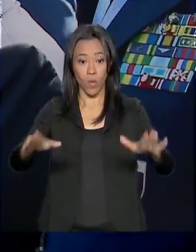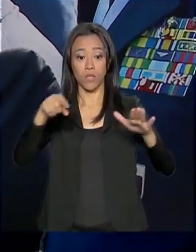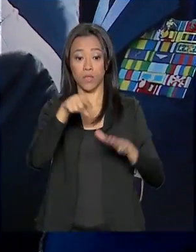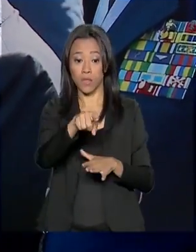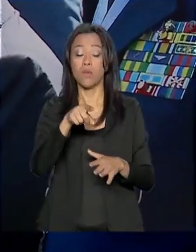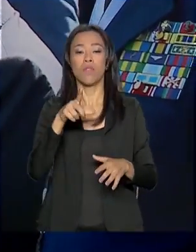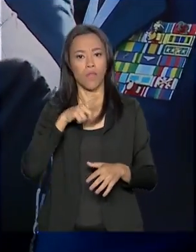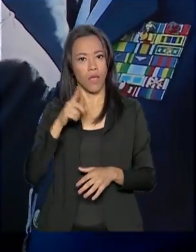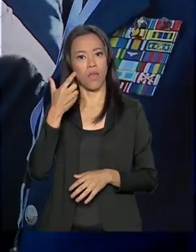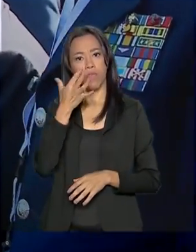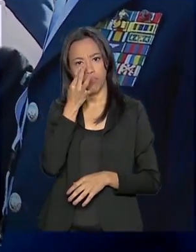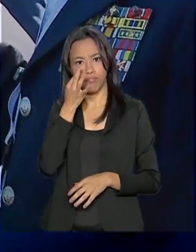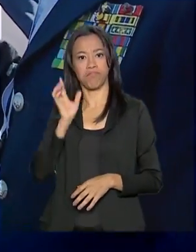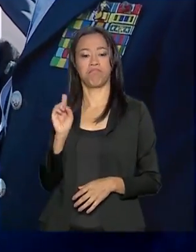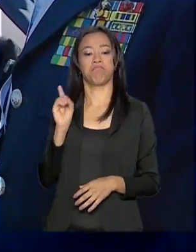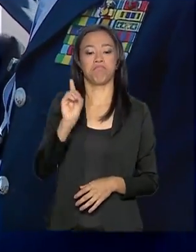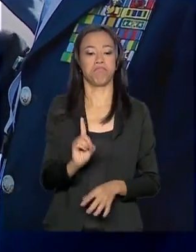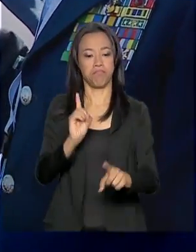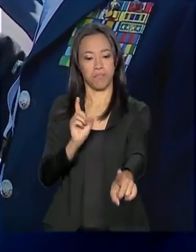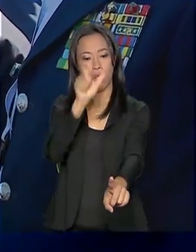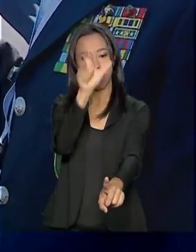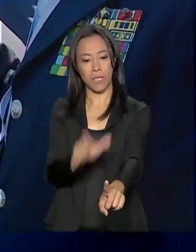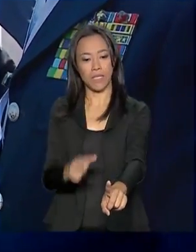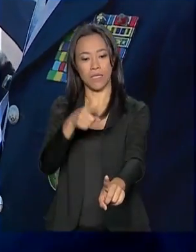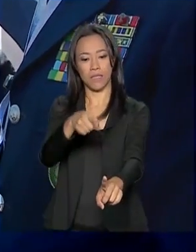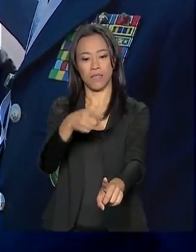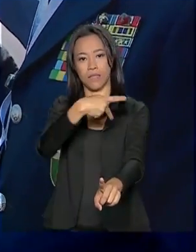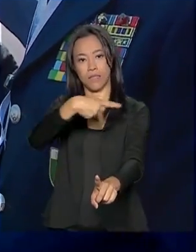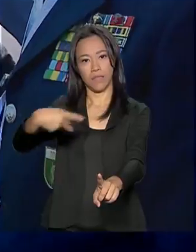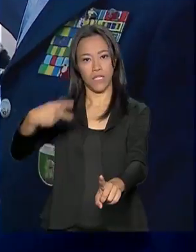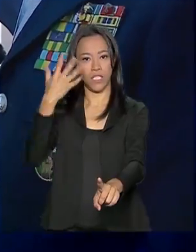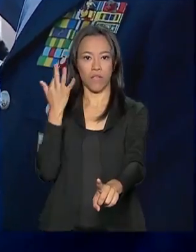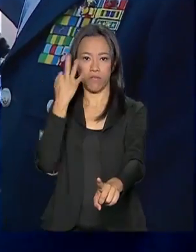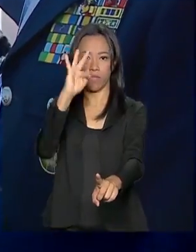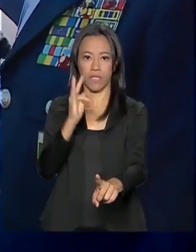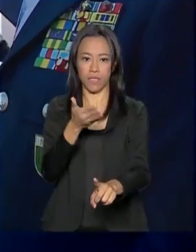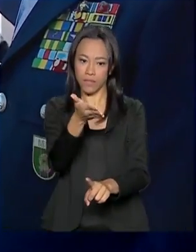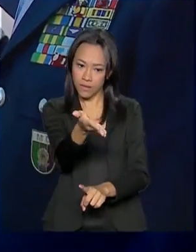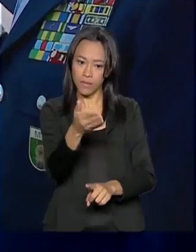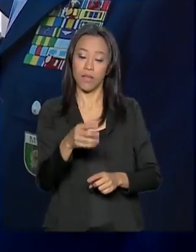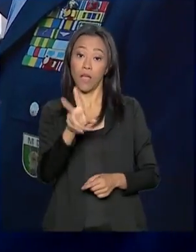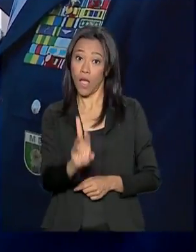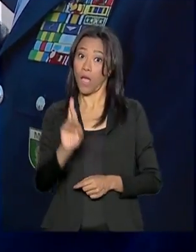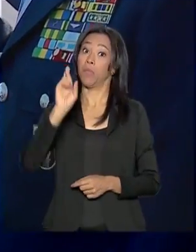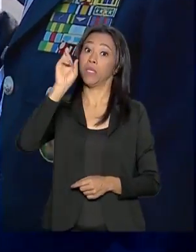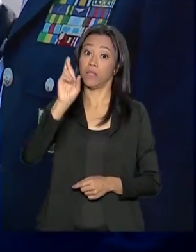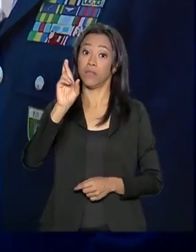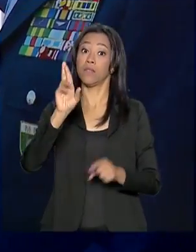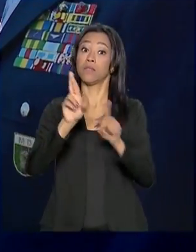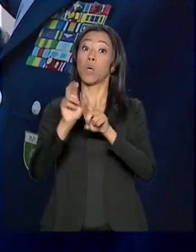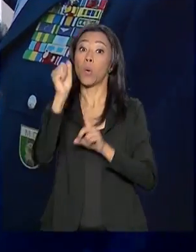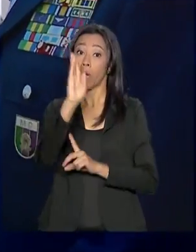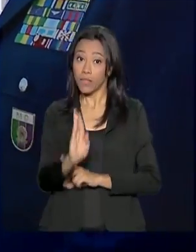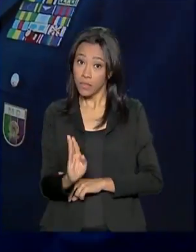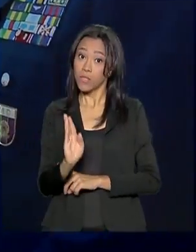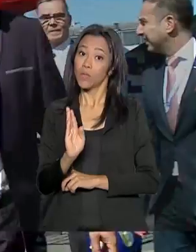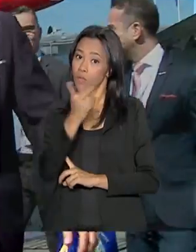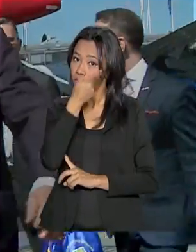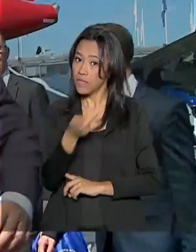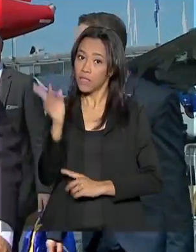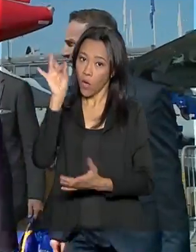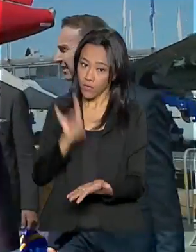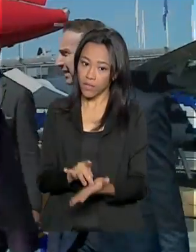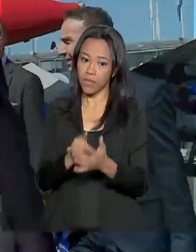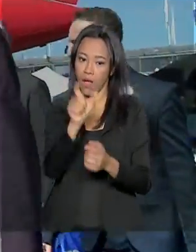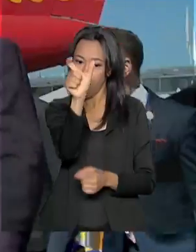evento contou com a presença do presidente francês, Emmanuel Macron. Representando o Brasil em visita oficial a